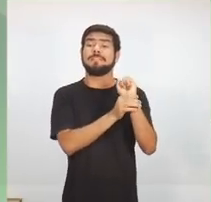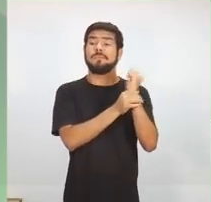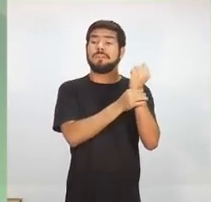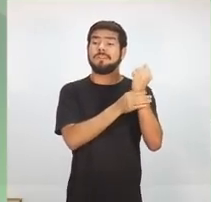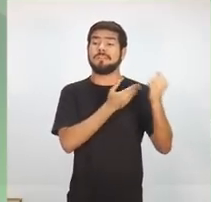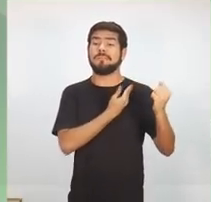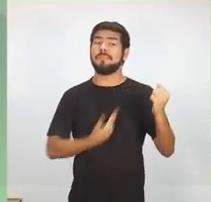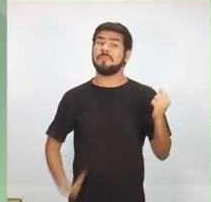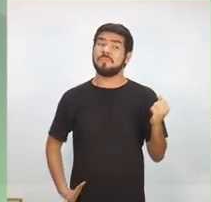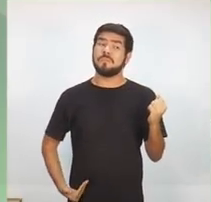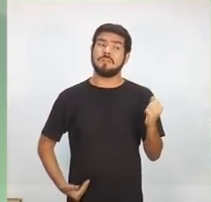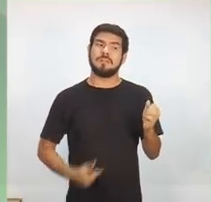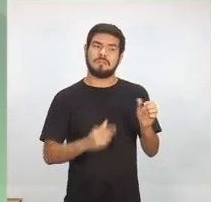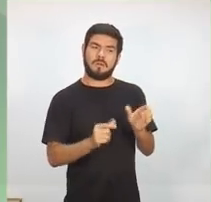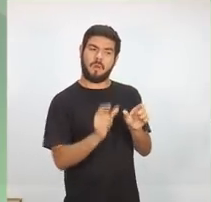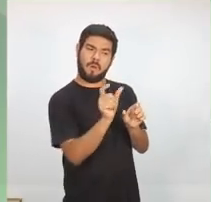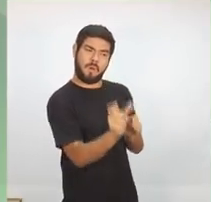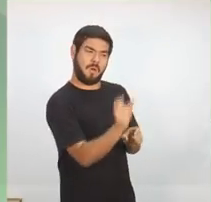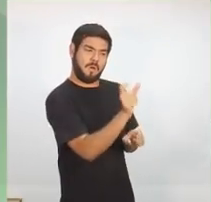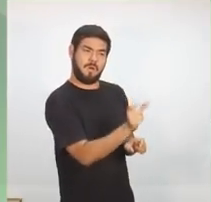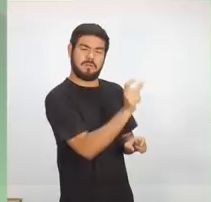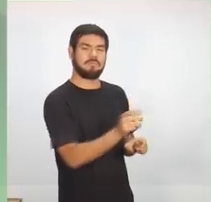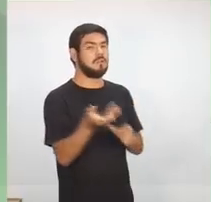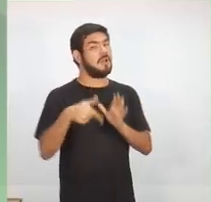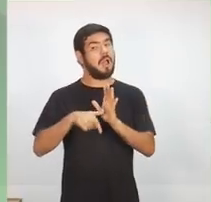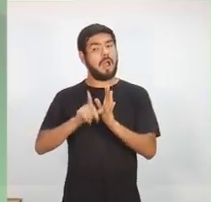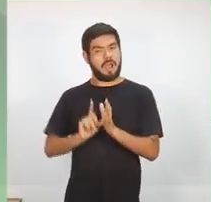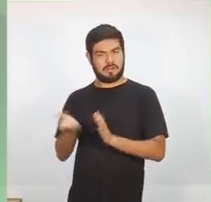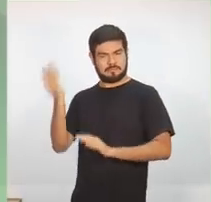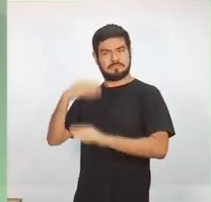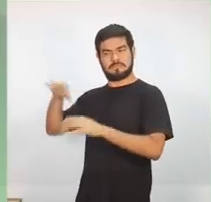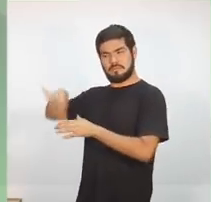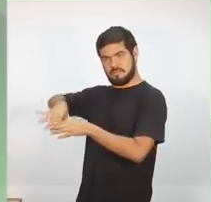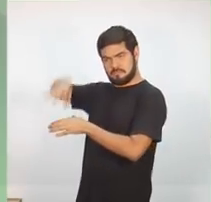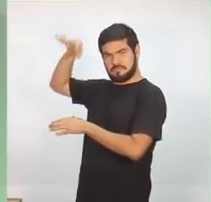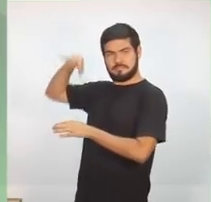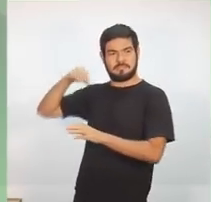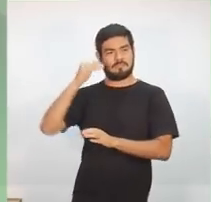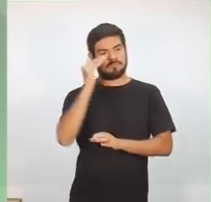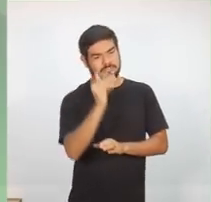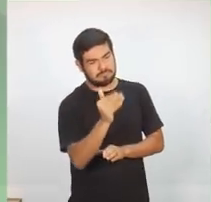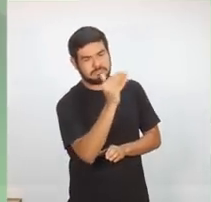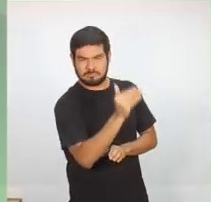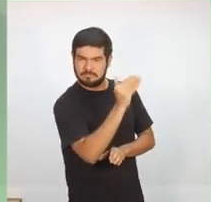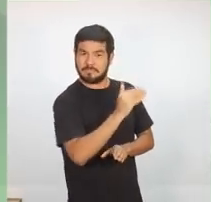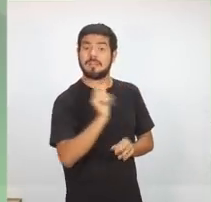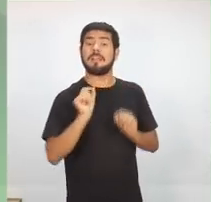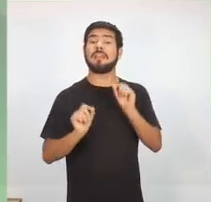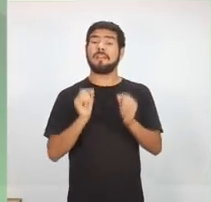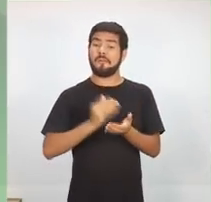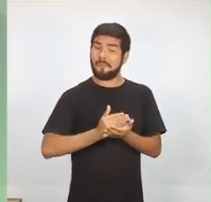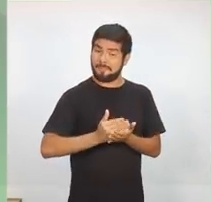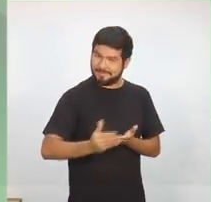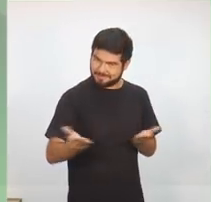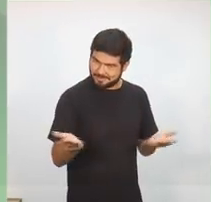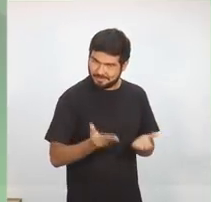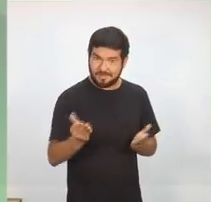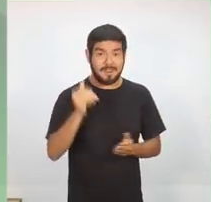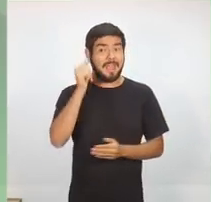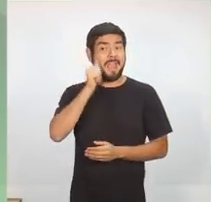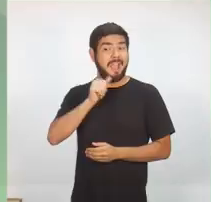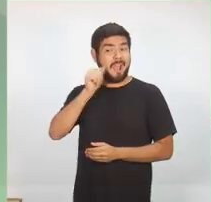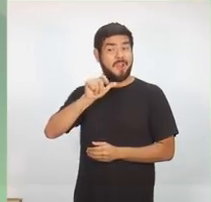A ordem de fala dos candidatos também foi sorteada entre os assessores. E quem começa essa rodada é a